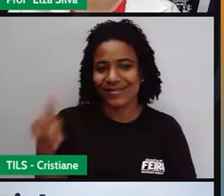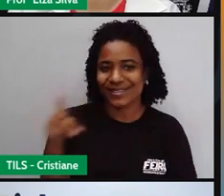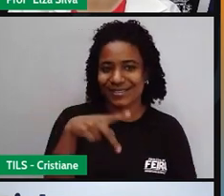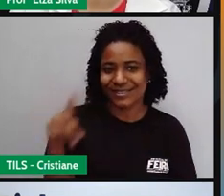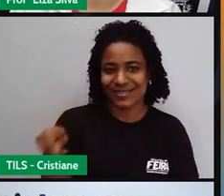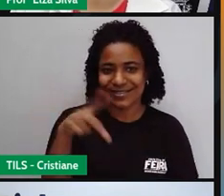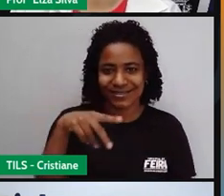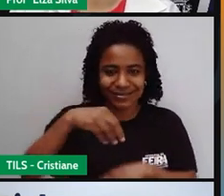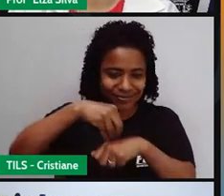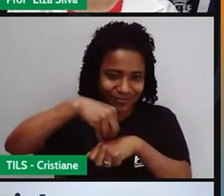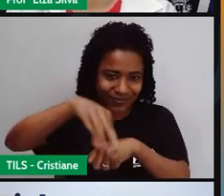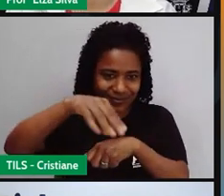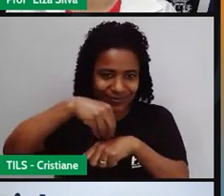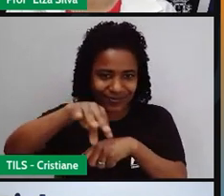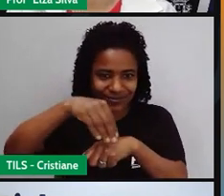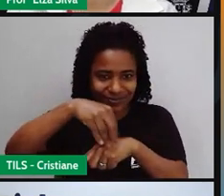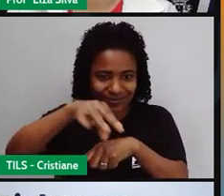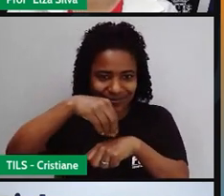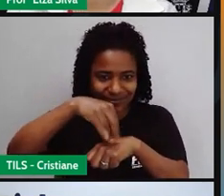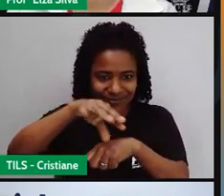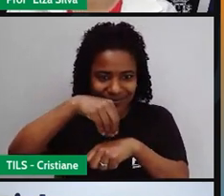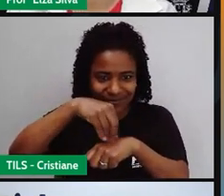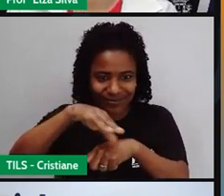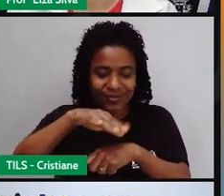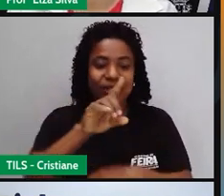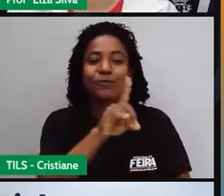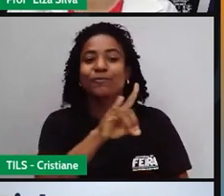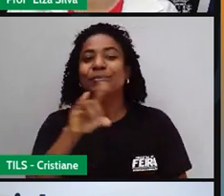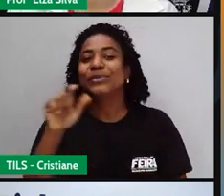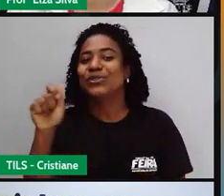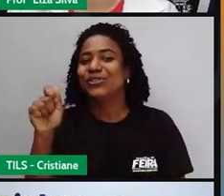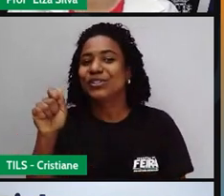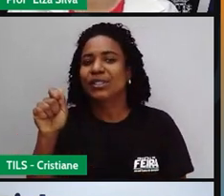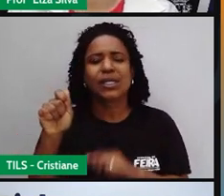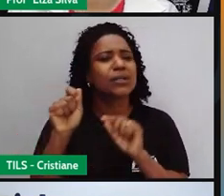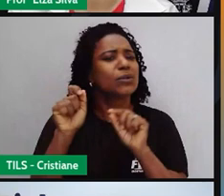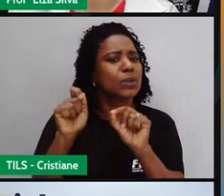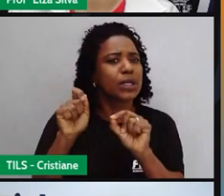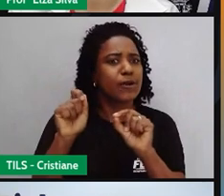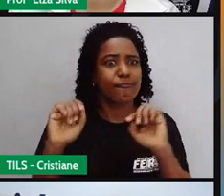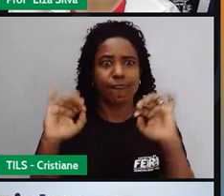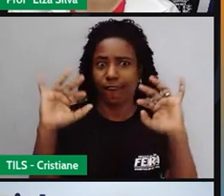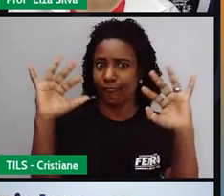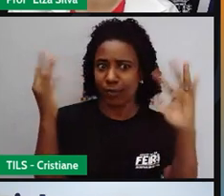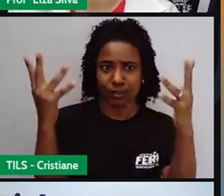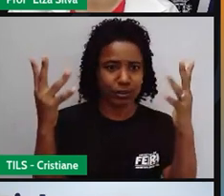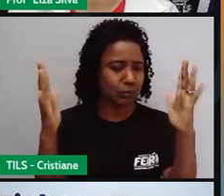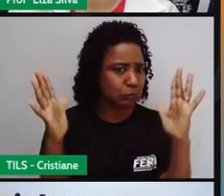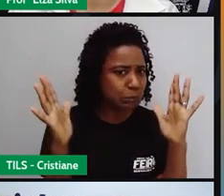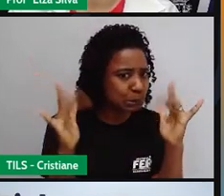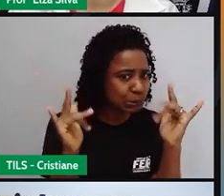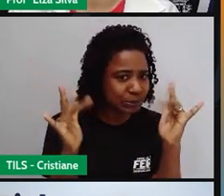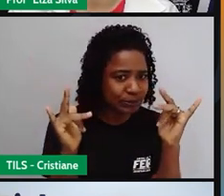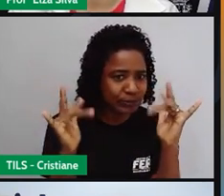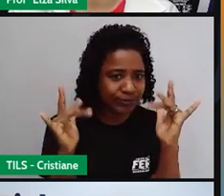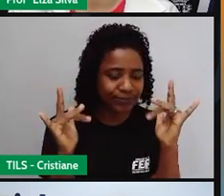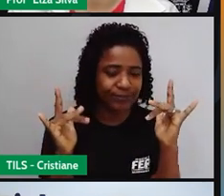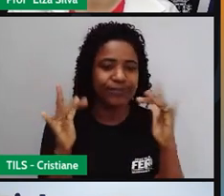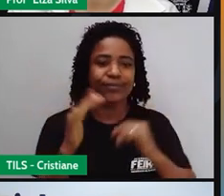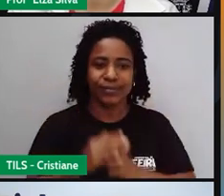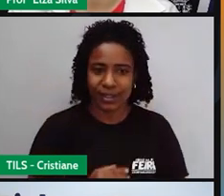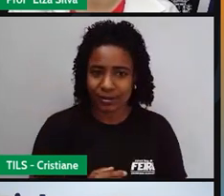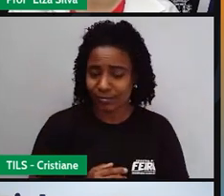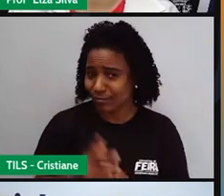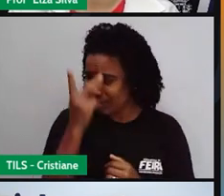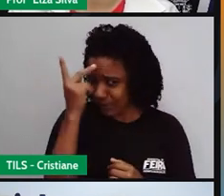Valentine's Day está relacionada ao dia dos namorados, né? E quem não tem namorado também não vai